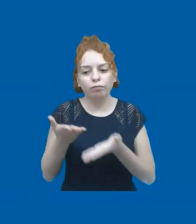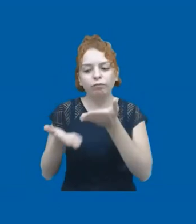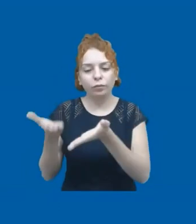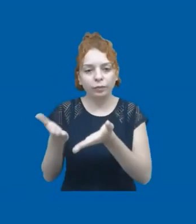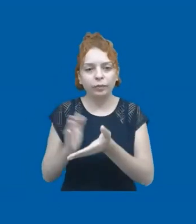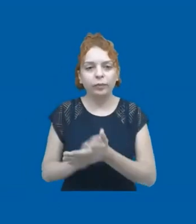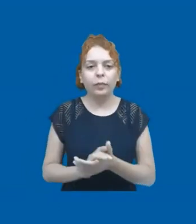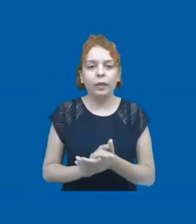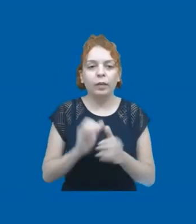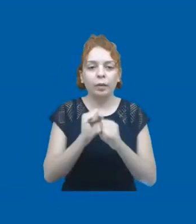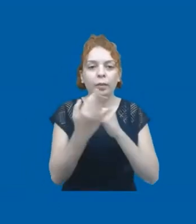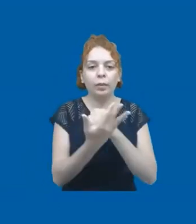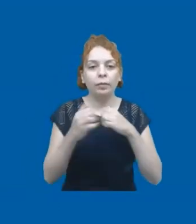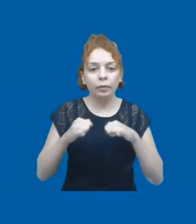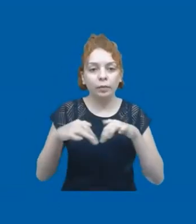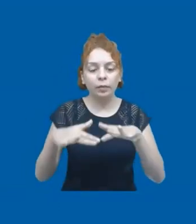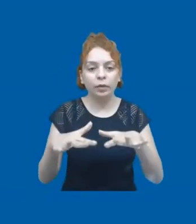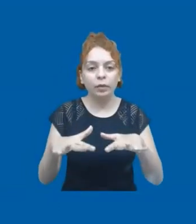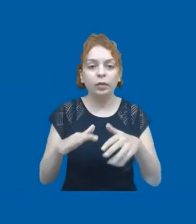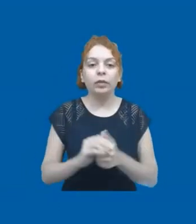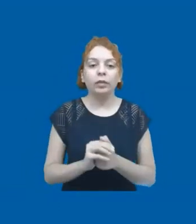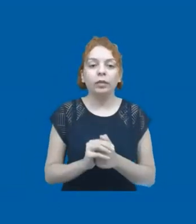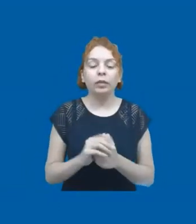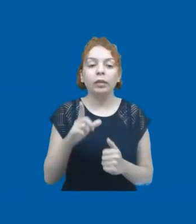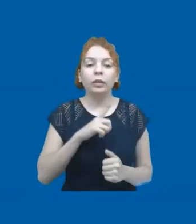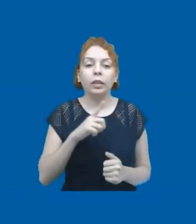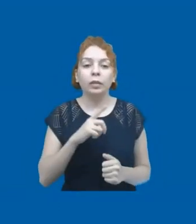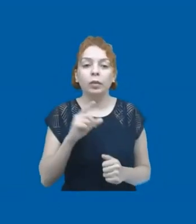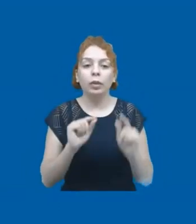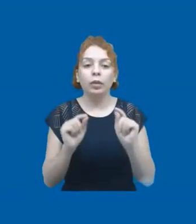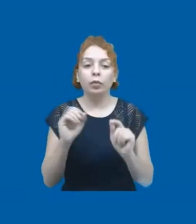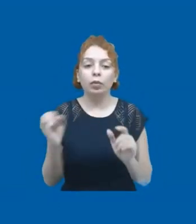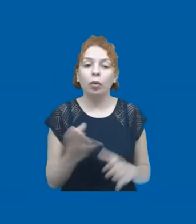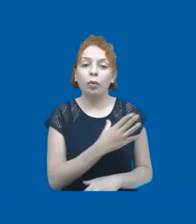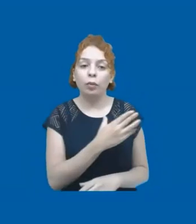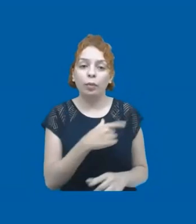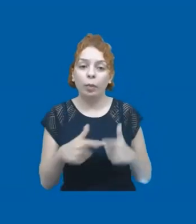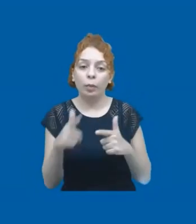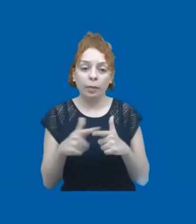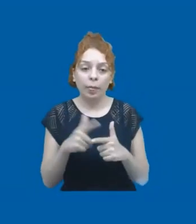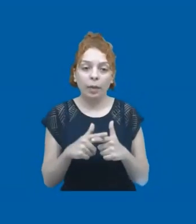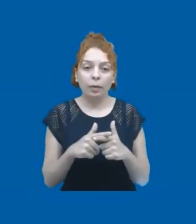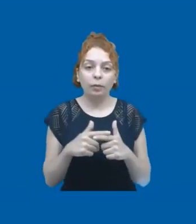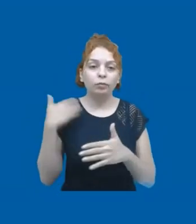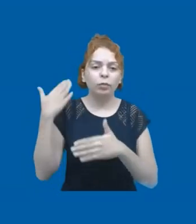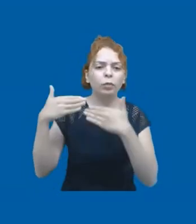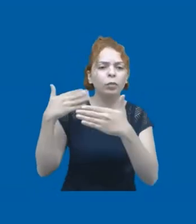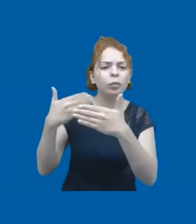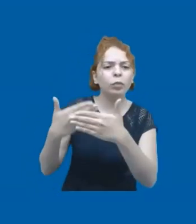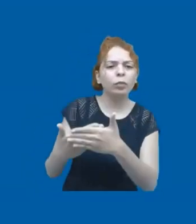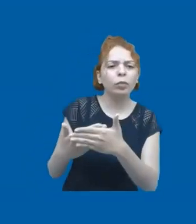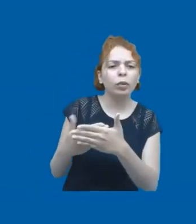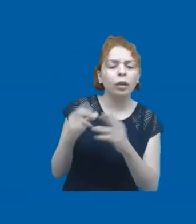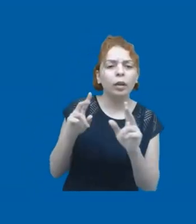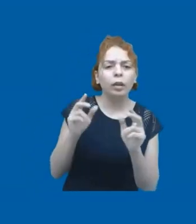com a pandemia de Covid-19, isso ganhou uma nova dimensão. Nos últimos anos, chamou muito a atenção